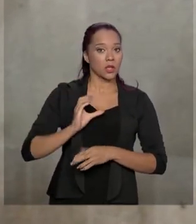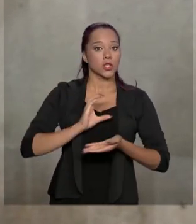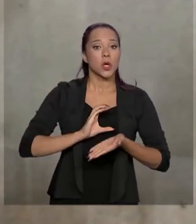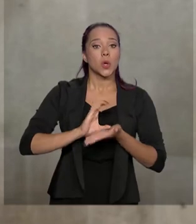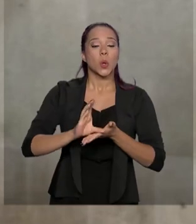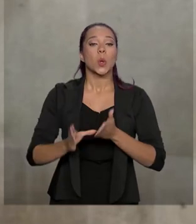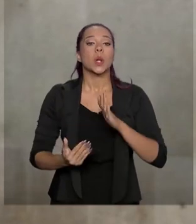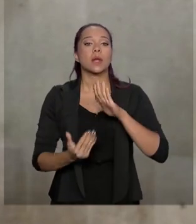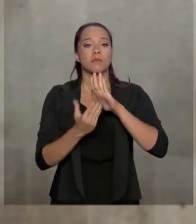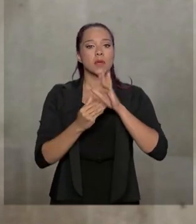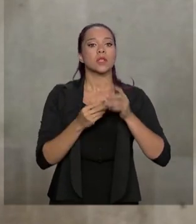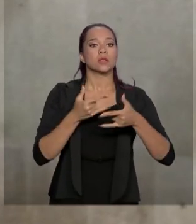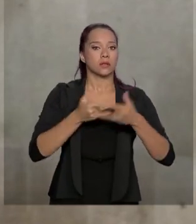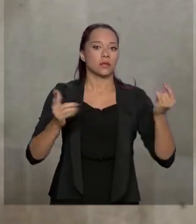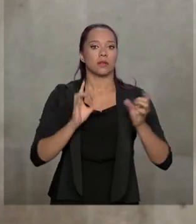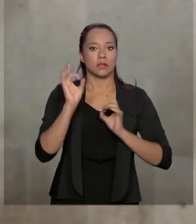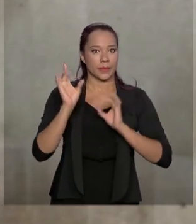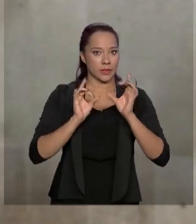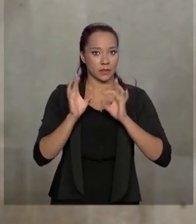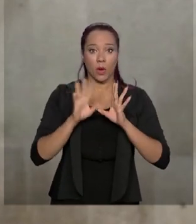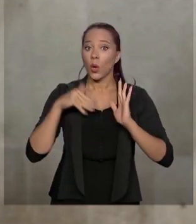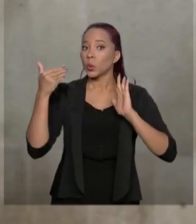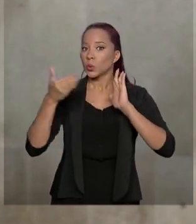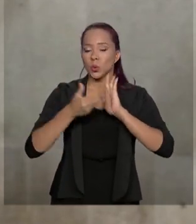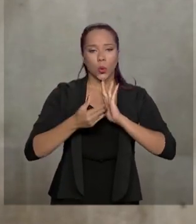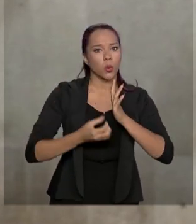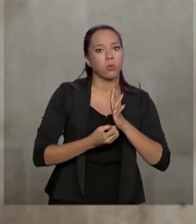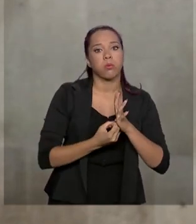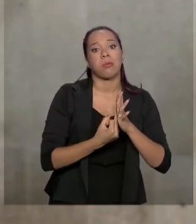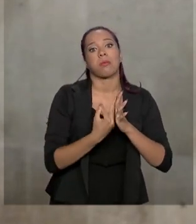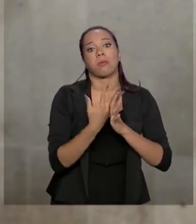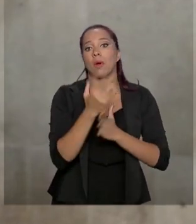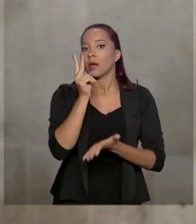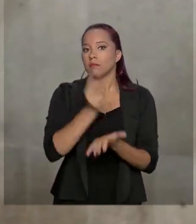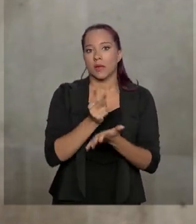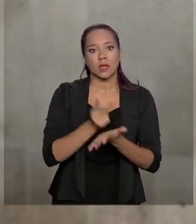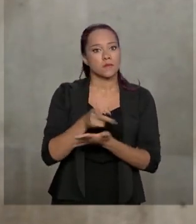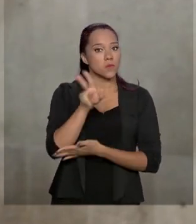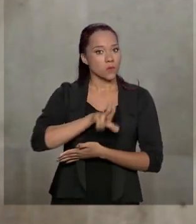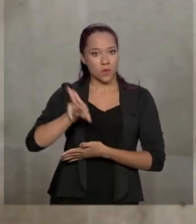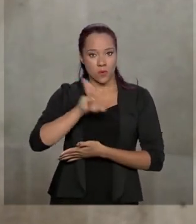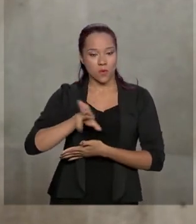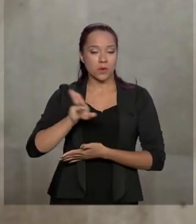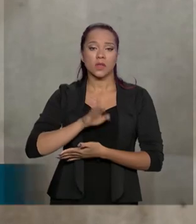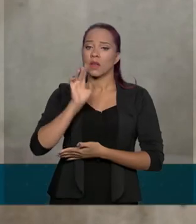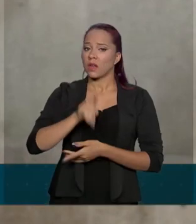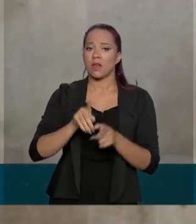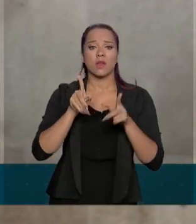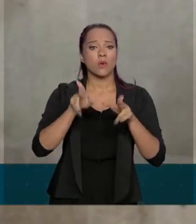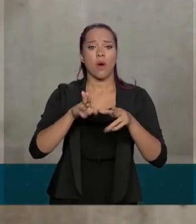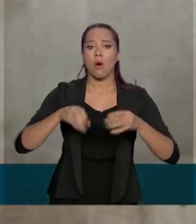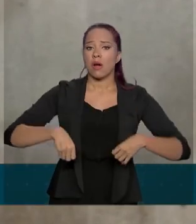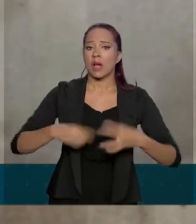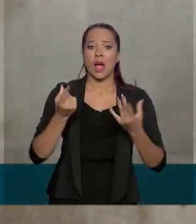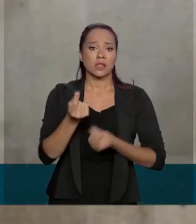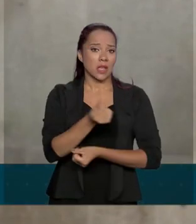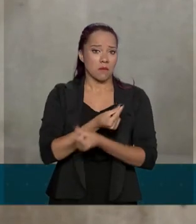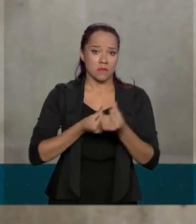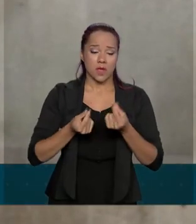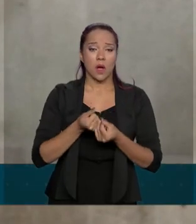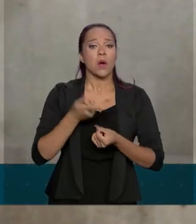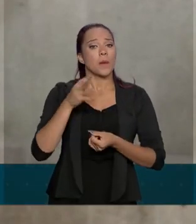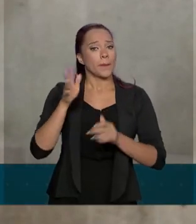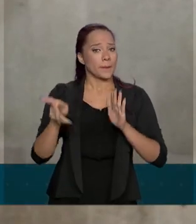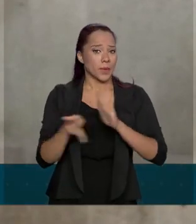limite de cheque especial. Todo esse volume, mesmo que não utilizado, representa custo capital para a